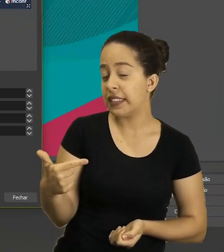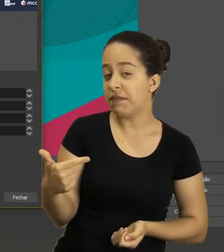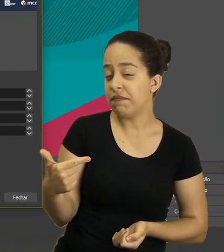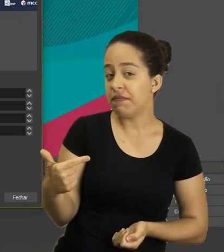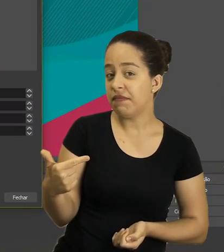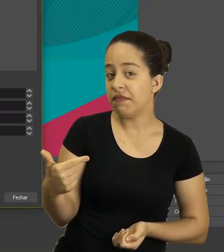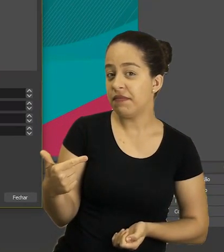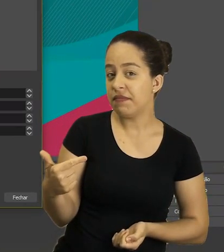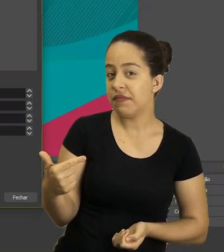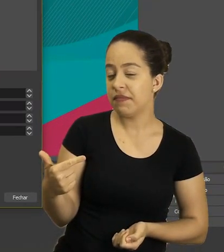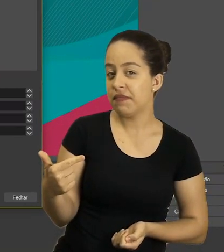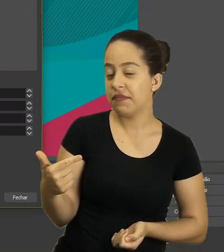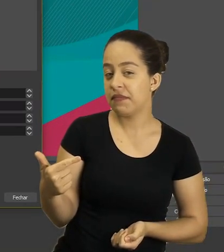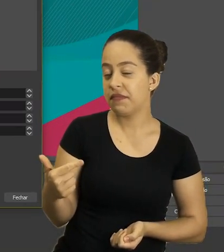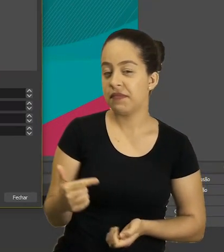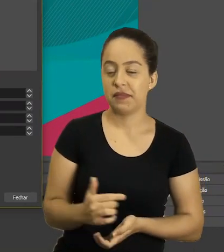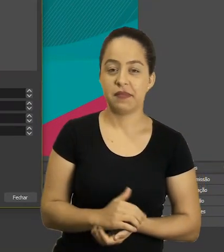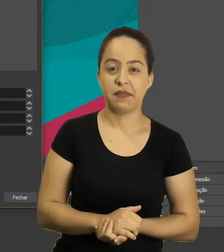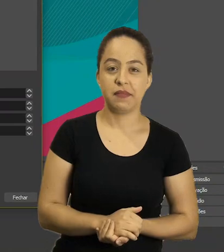762